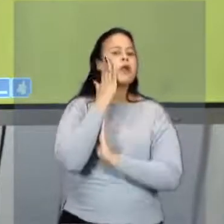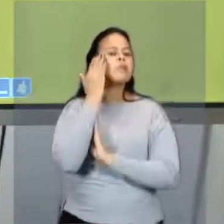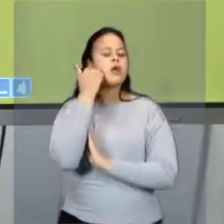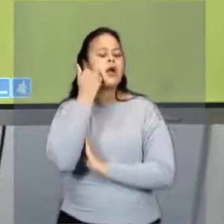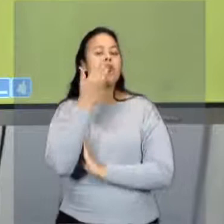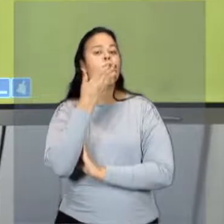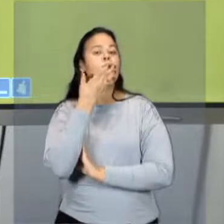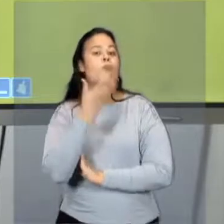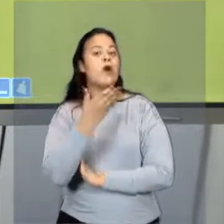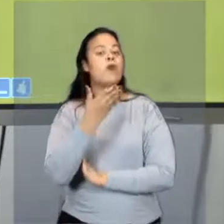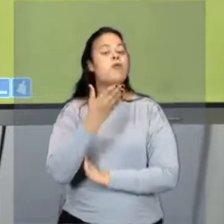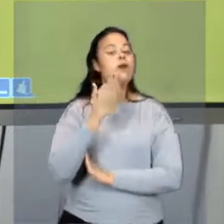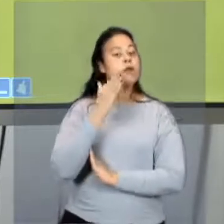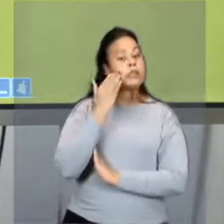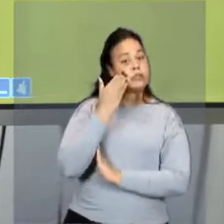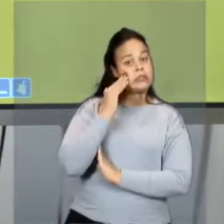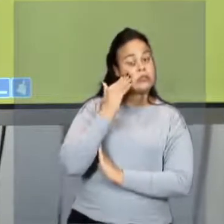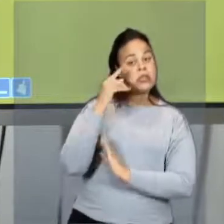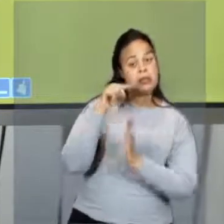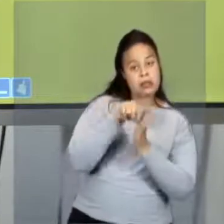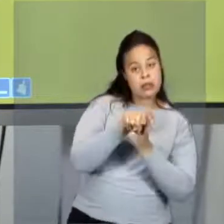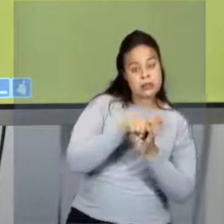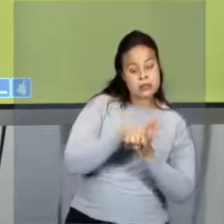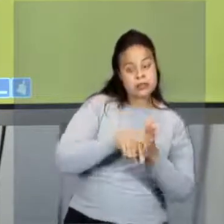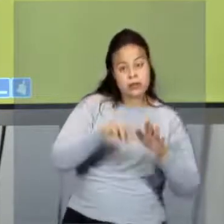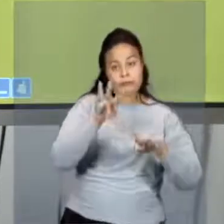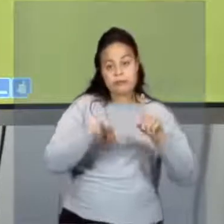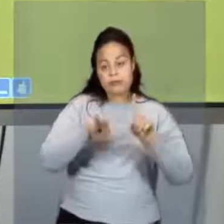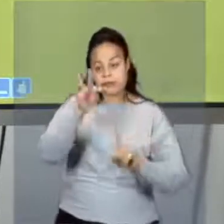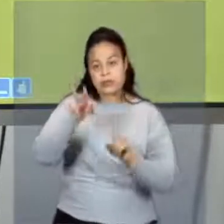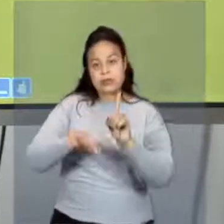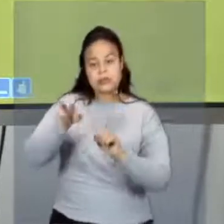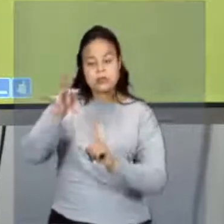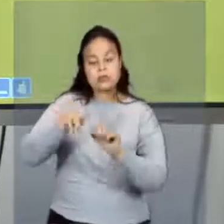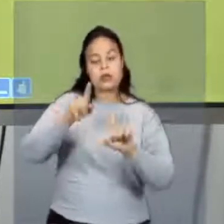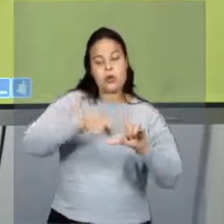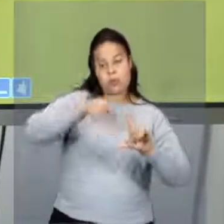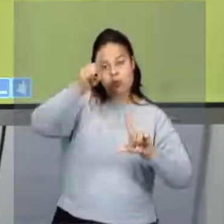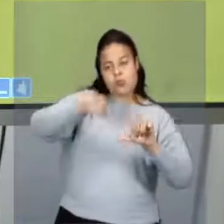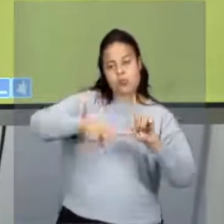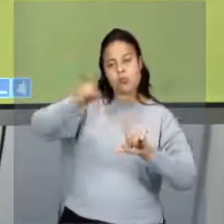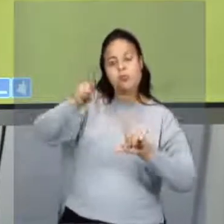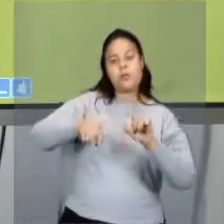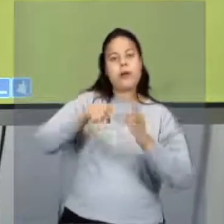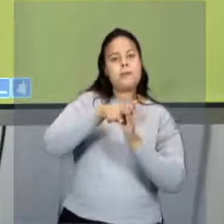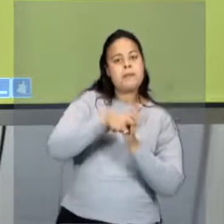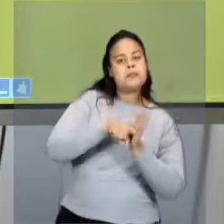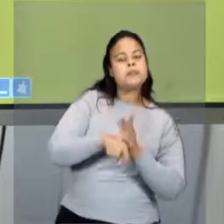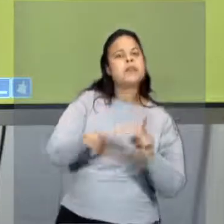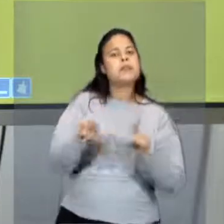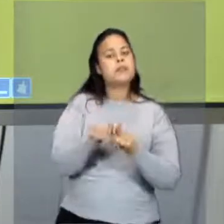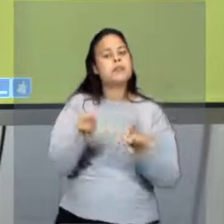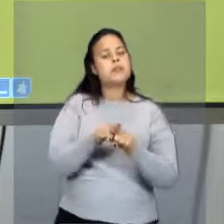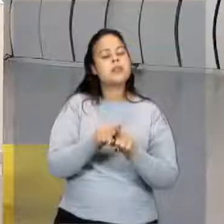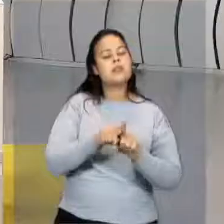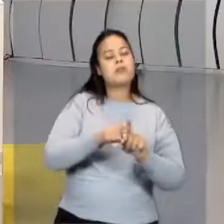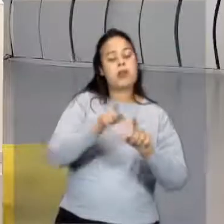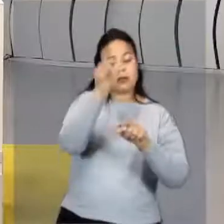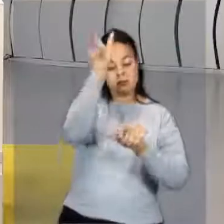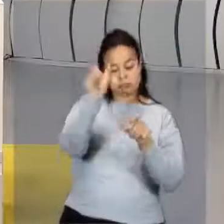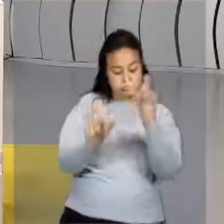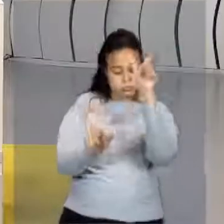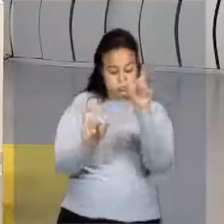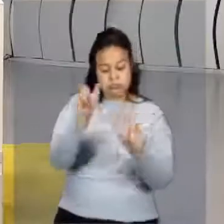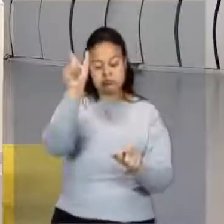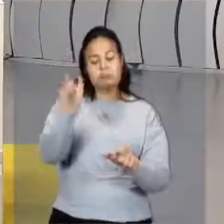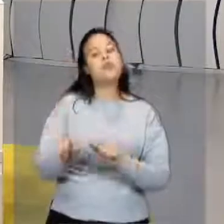interpretação de dados e variações de temperatura em tabelas e gráficos, tá? Basicamente, nós trabalhamos com gráficos de colunas, tá?